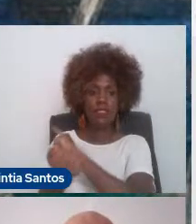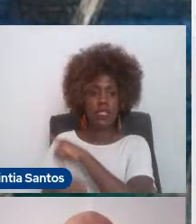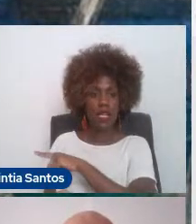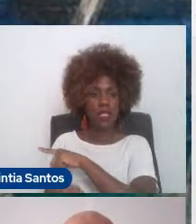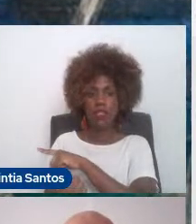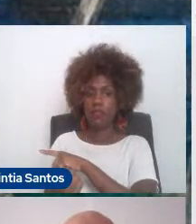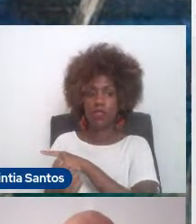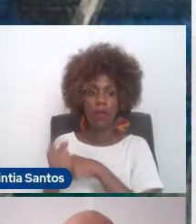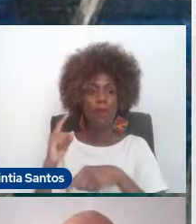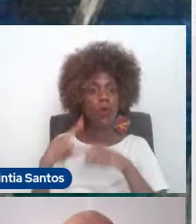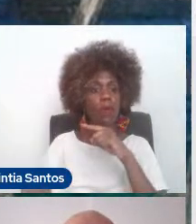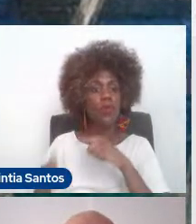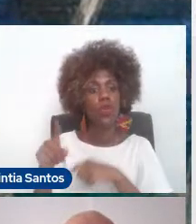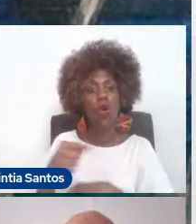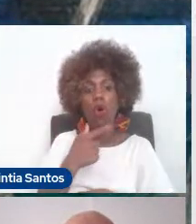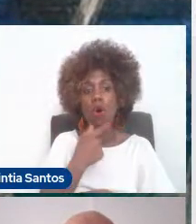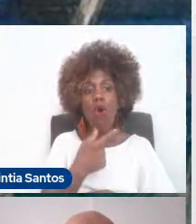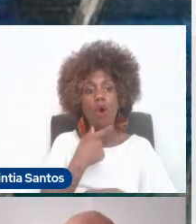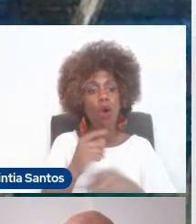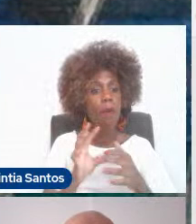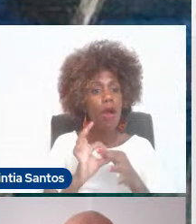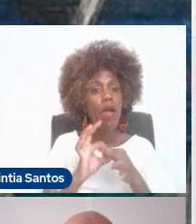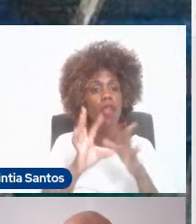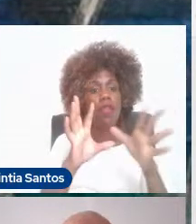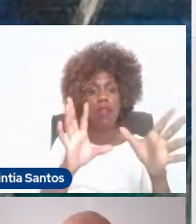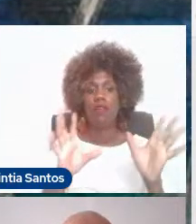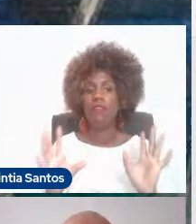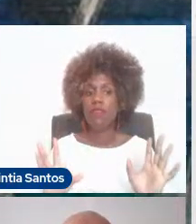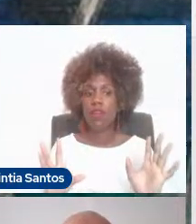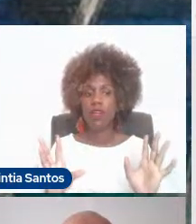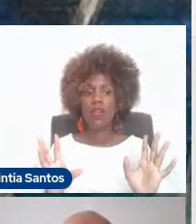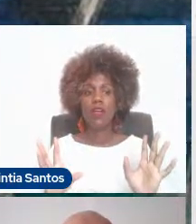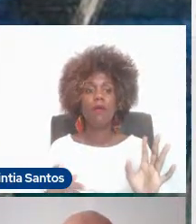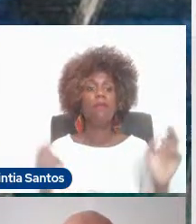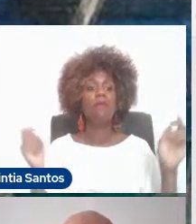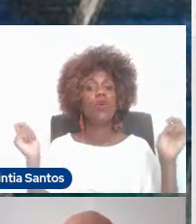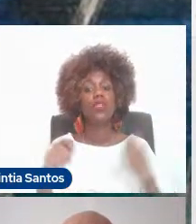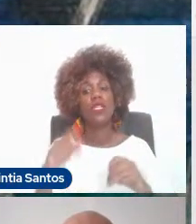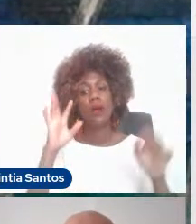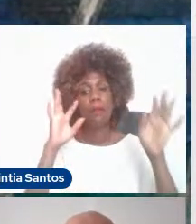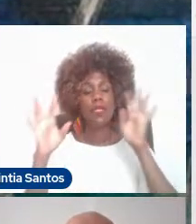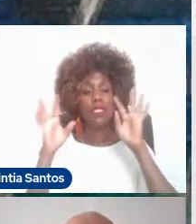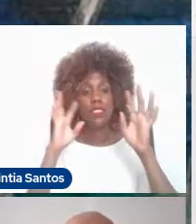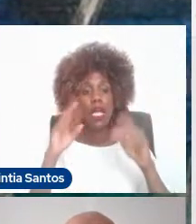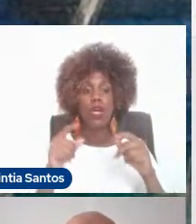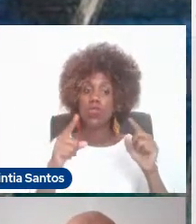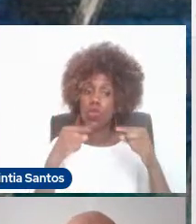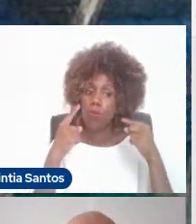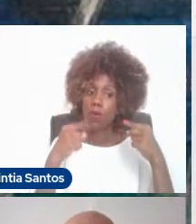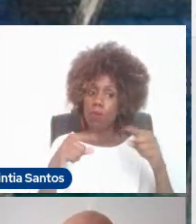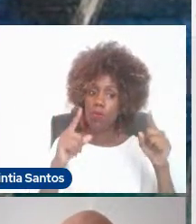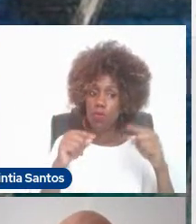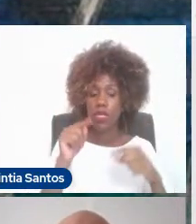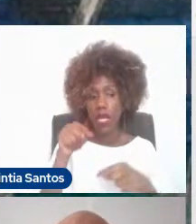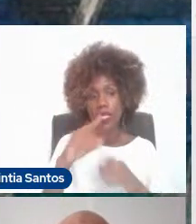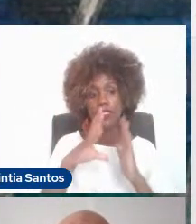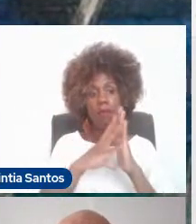O dito homem livre somente poderia pensar sobre música. Esse modelo